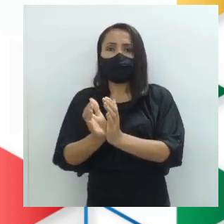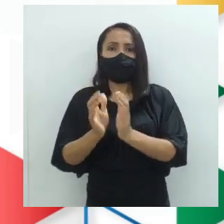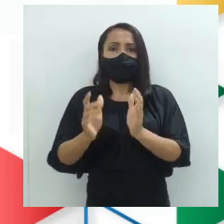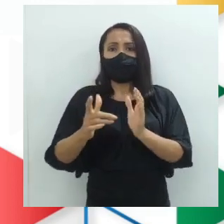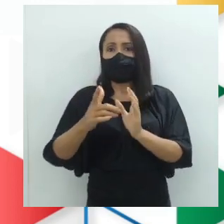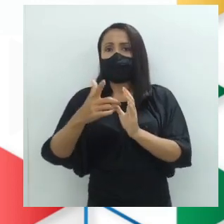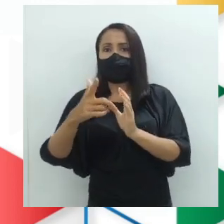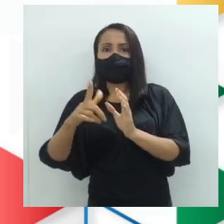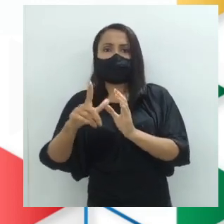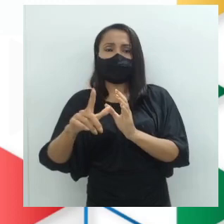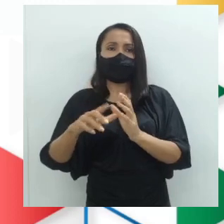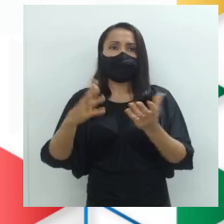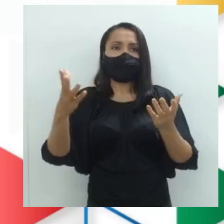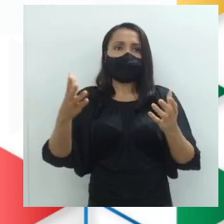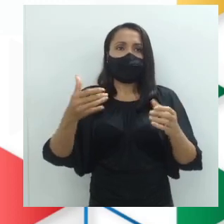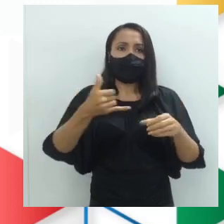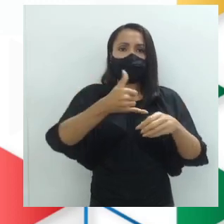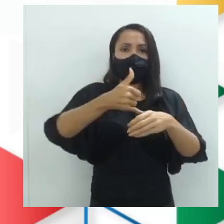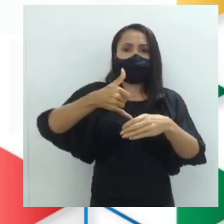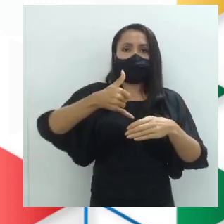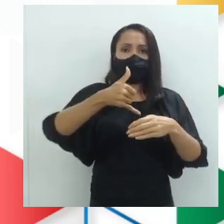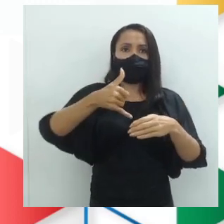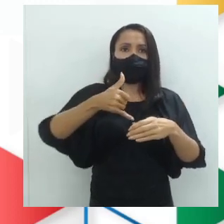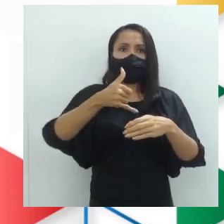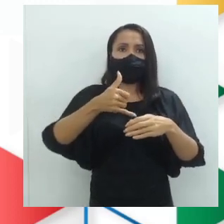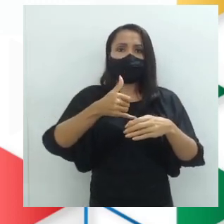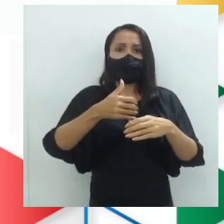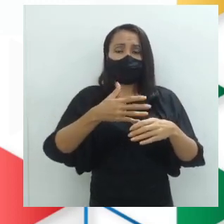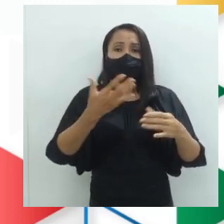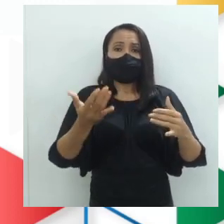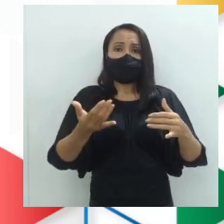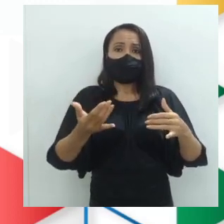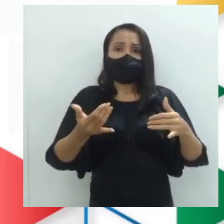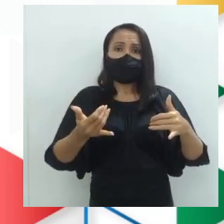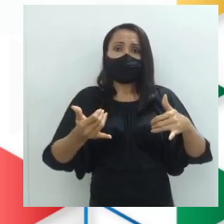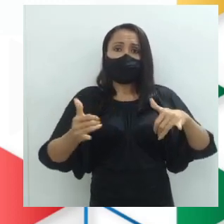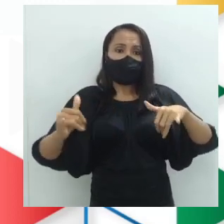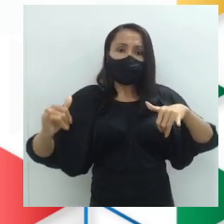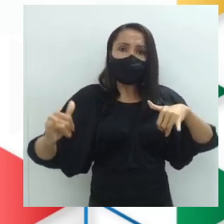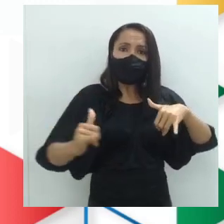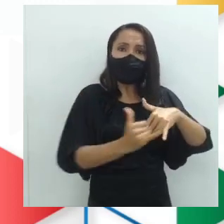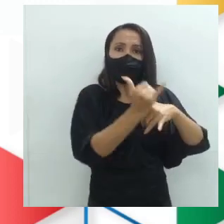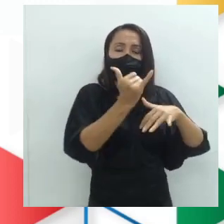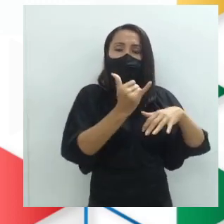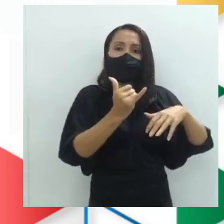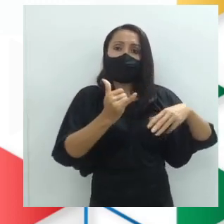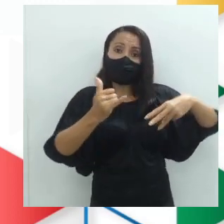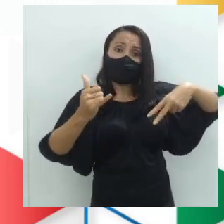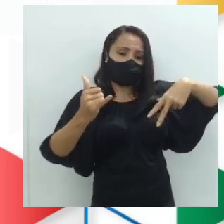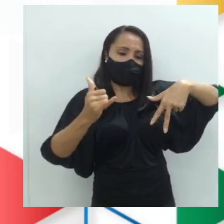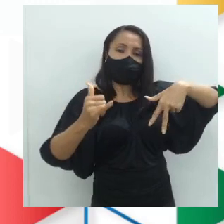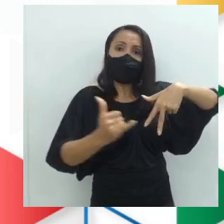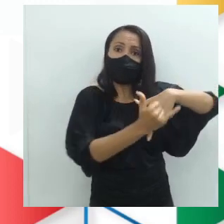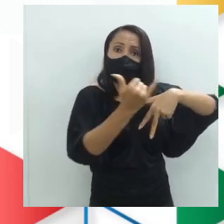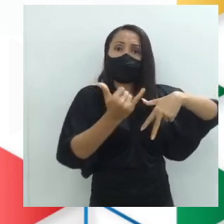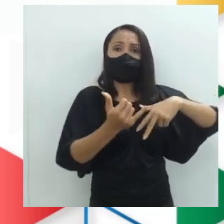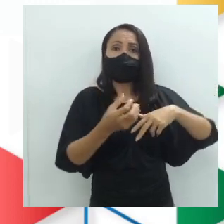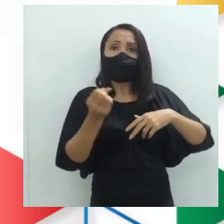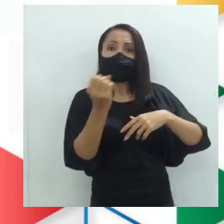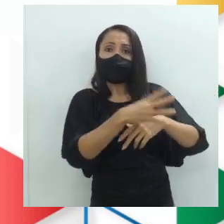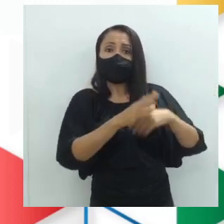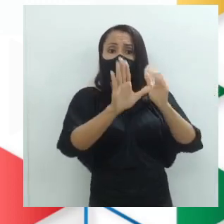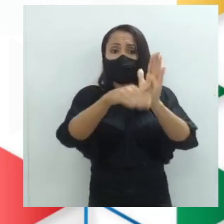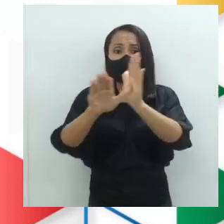temos Petrobras é vítima de novos furtos. Se ela é vítima de novos furtos, é porque ela já